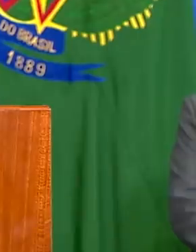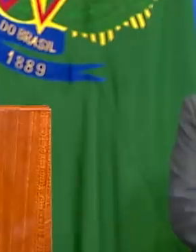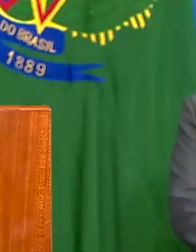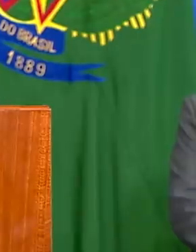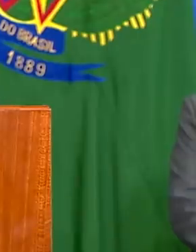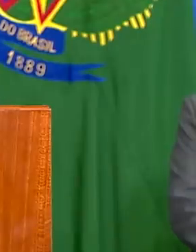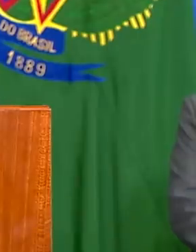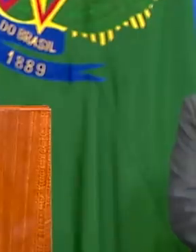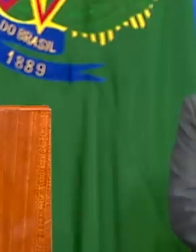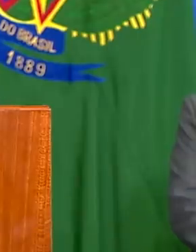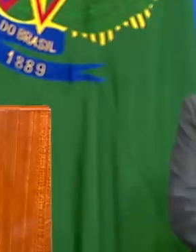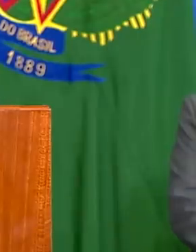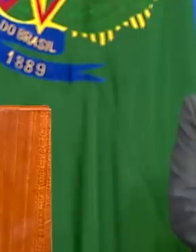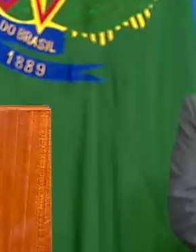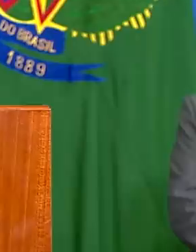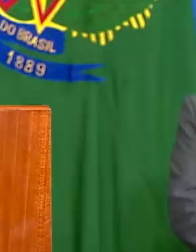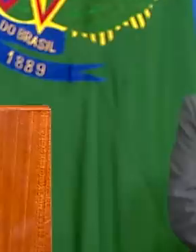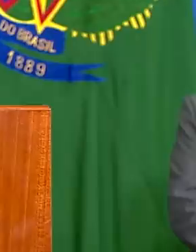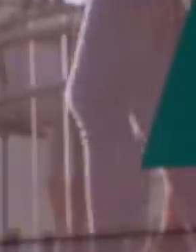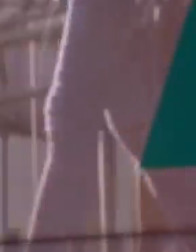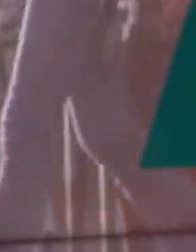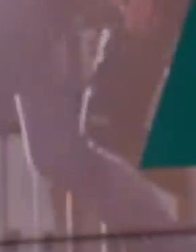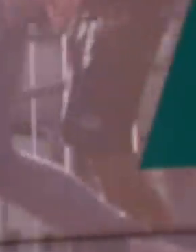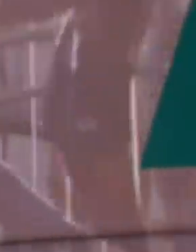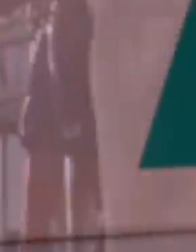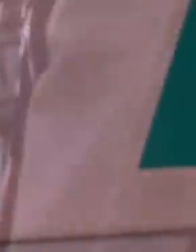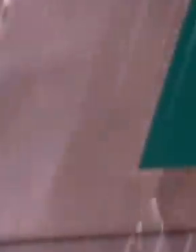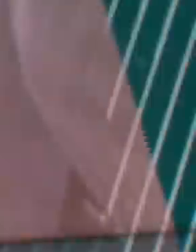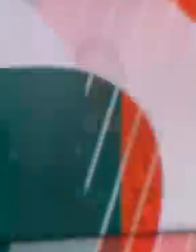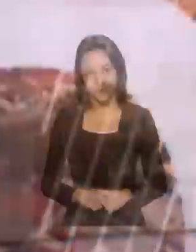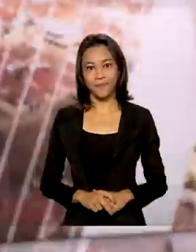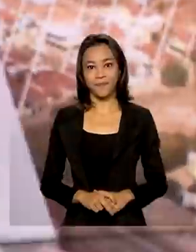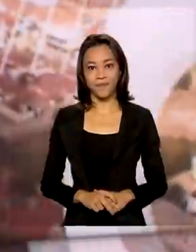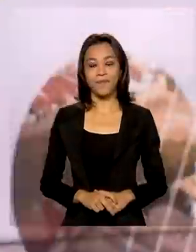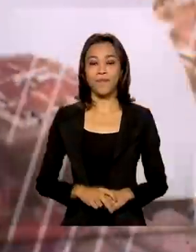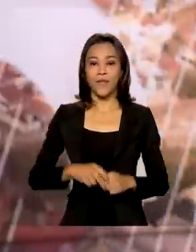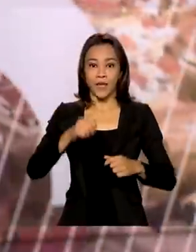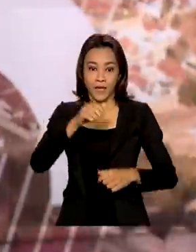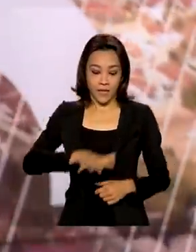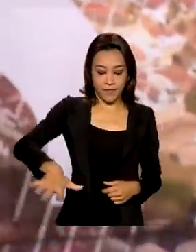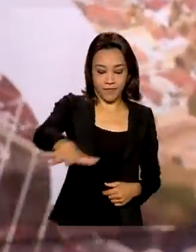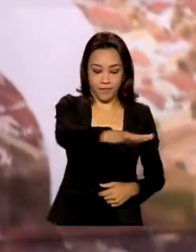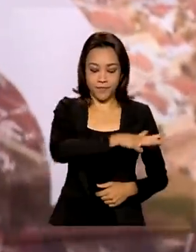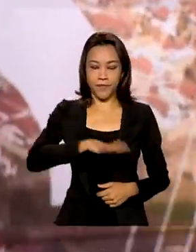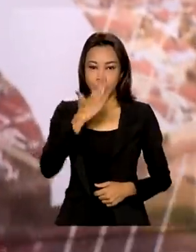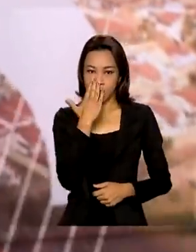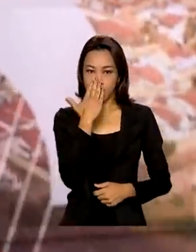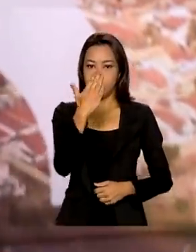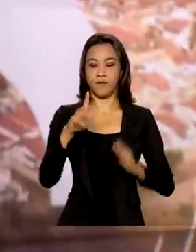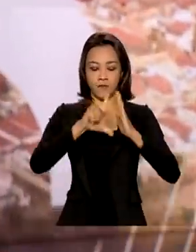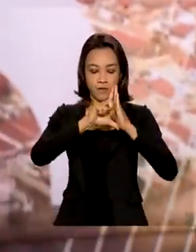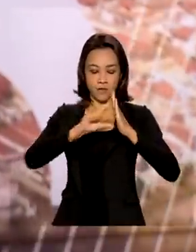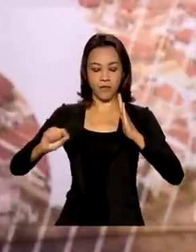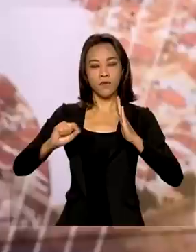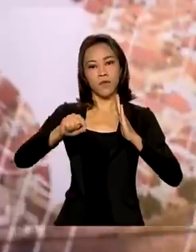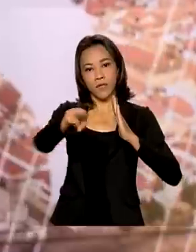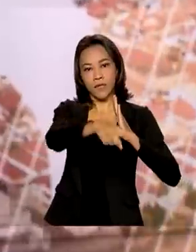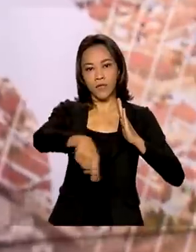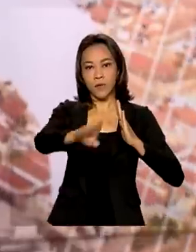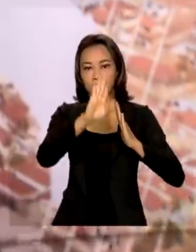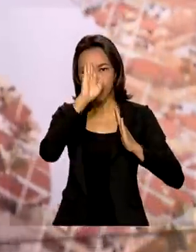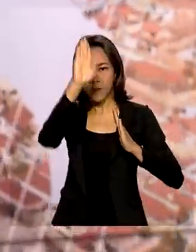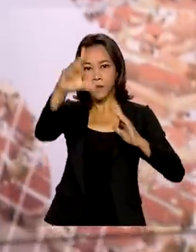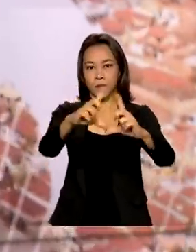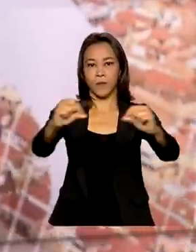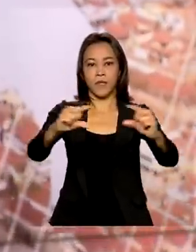de hoje e de sempre. E na Praça dos Três Poderes em Brasília, um marco da capital federal, o